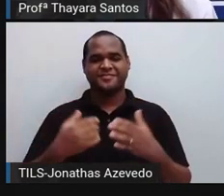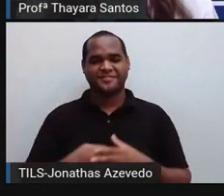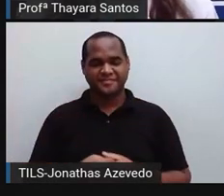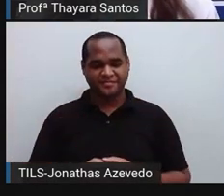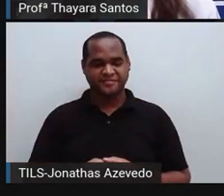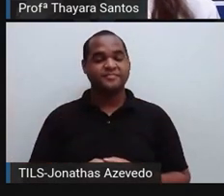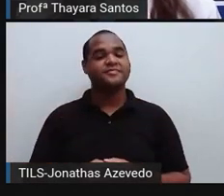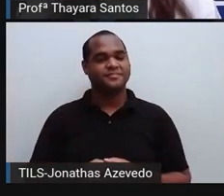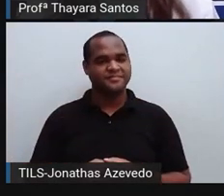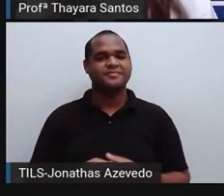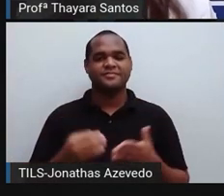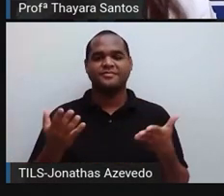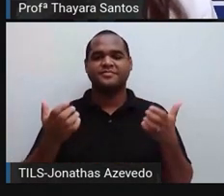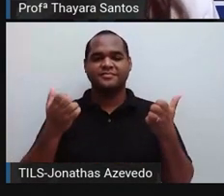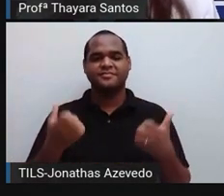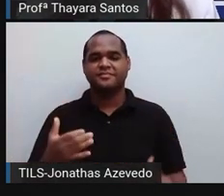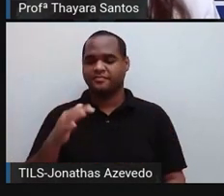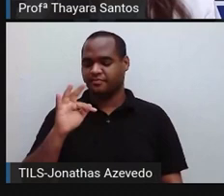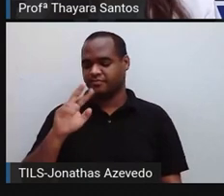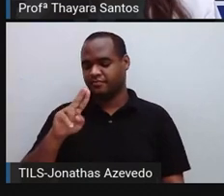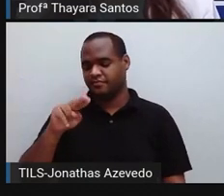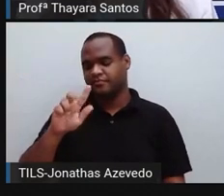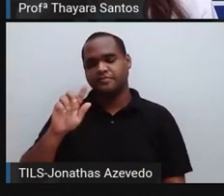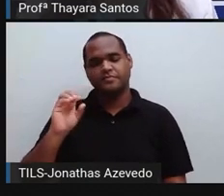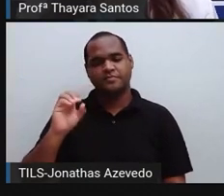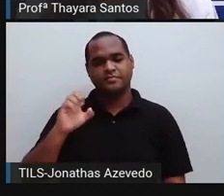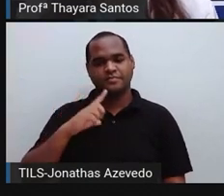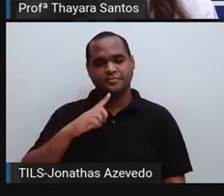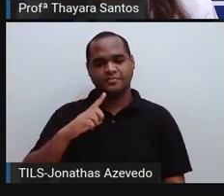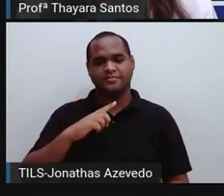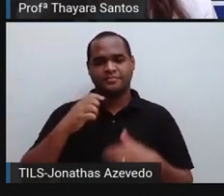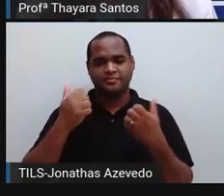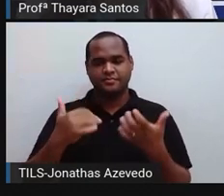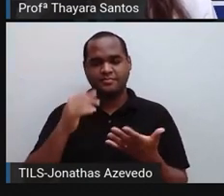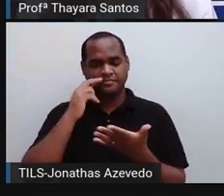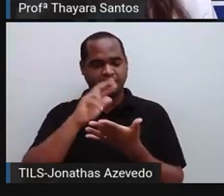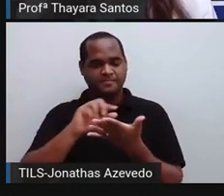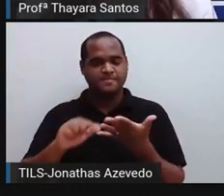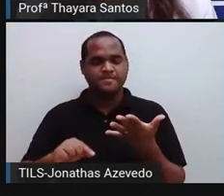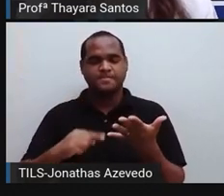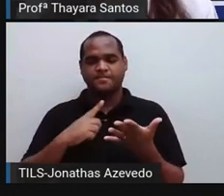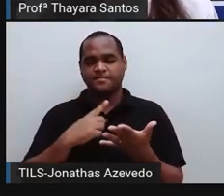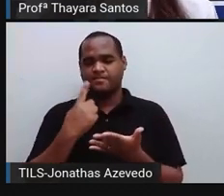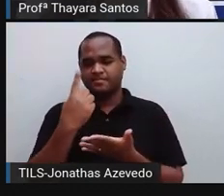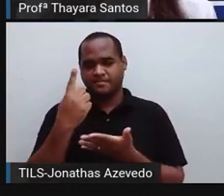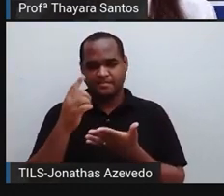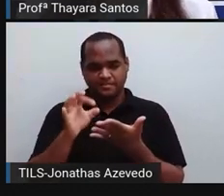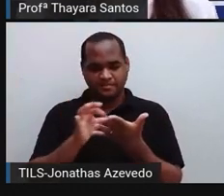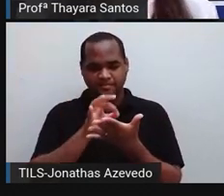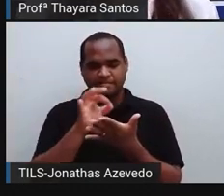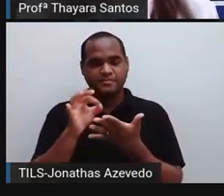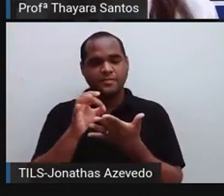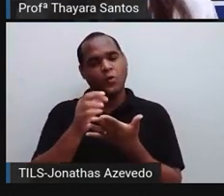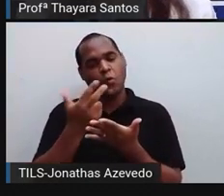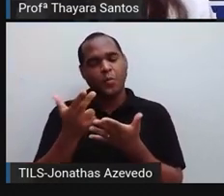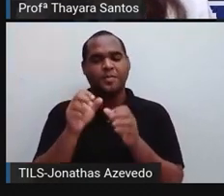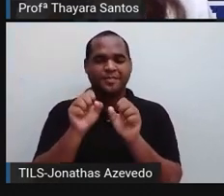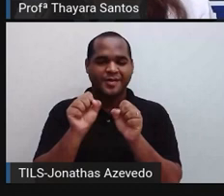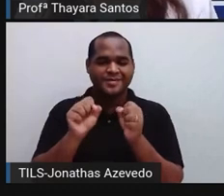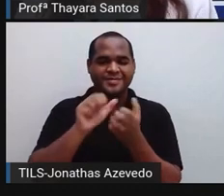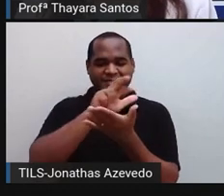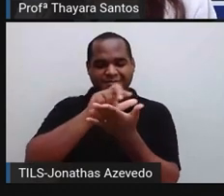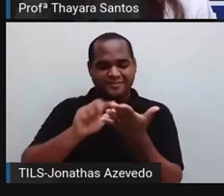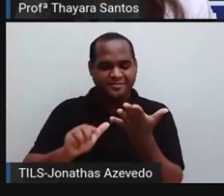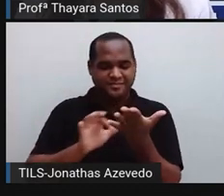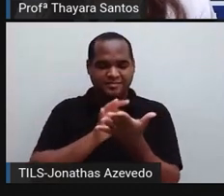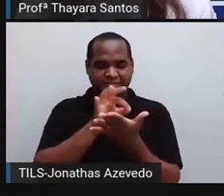Agora, a gente vai falar sobre os fungos. Os fungos são organismos também unicelulares ou podem ser também